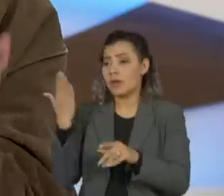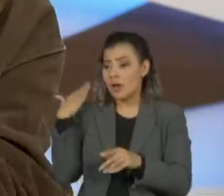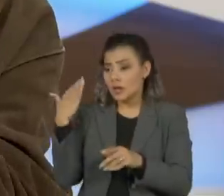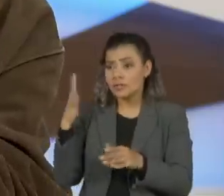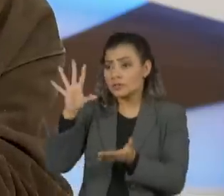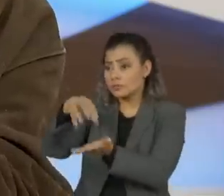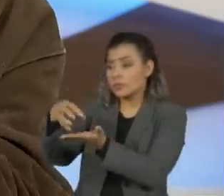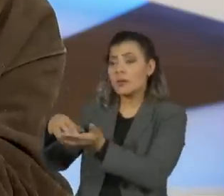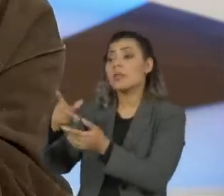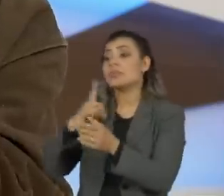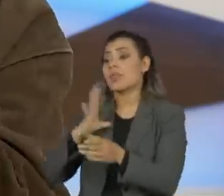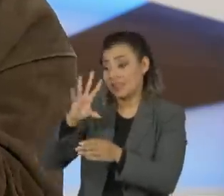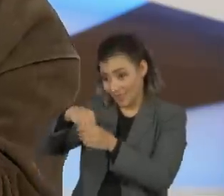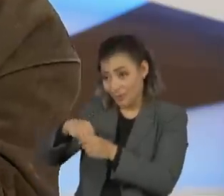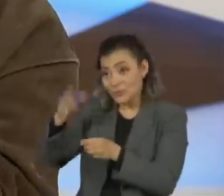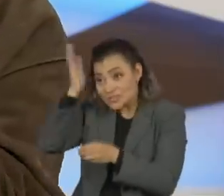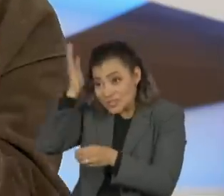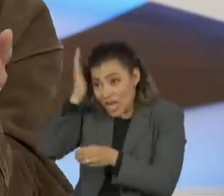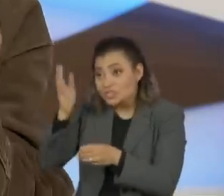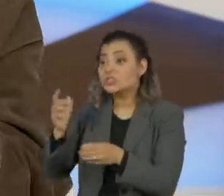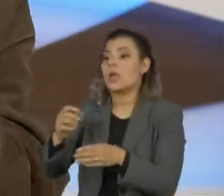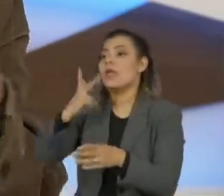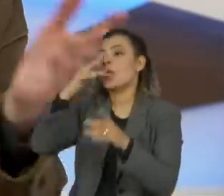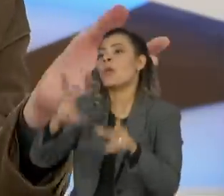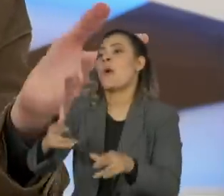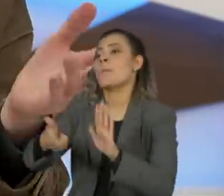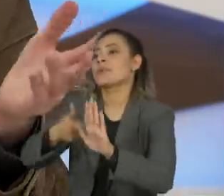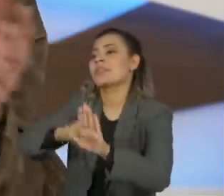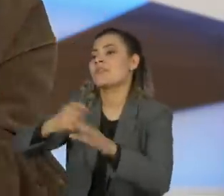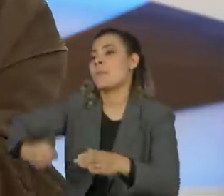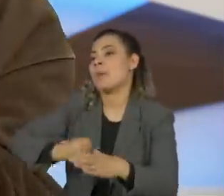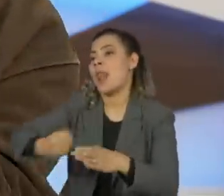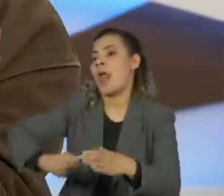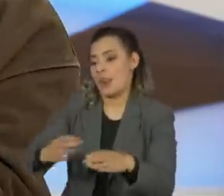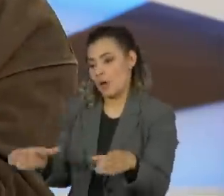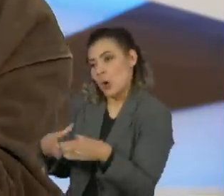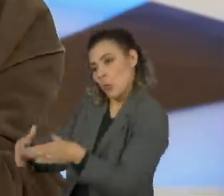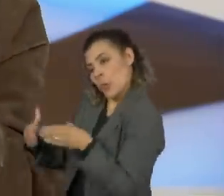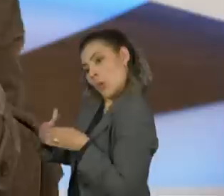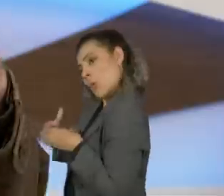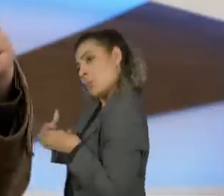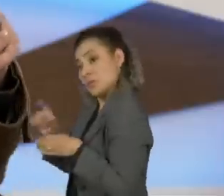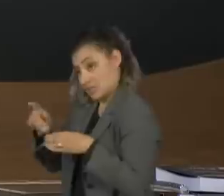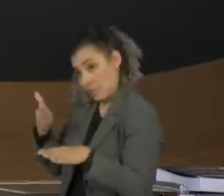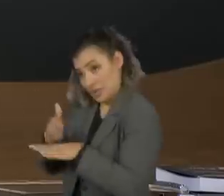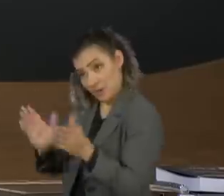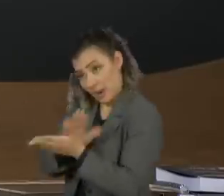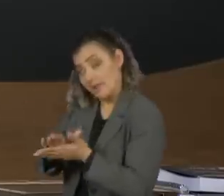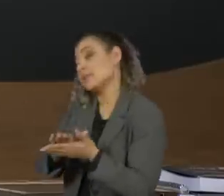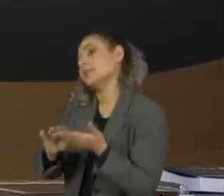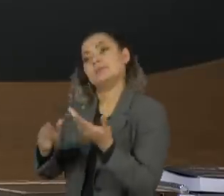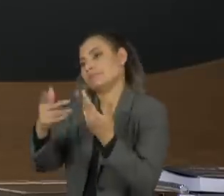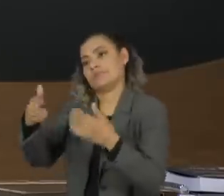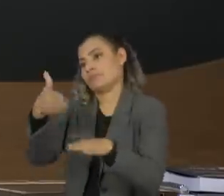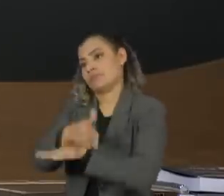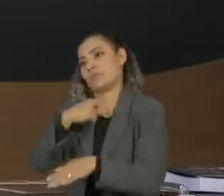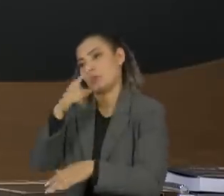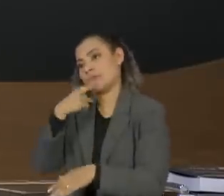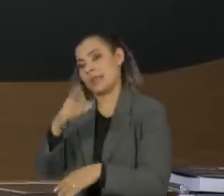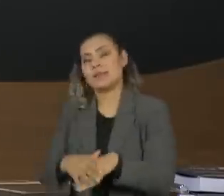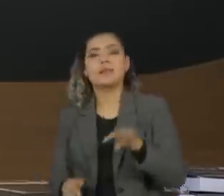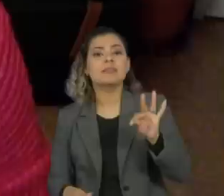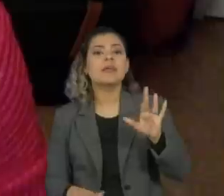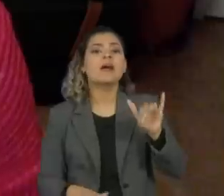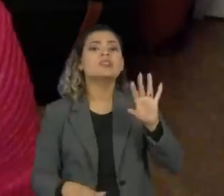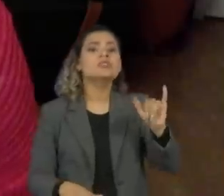aí tem uma panela no Sesc, se você não entrar na panela, você não toca, isso não tem, o Sesc basicamente você não existe. é, a Tati está fazendo sinal lá, diga lá,